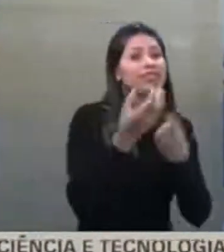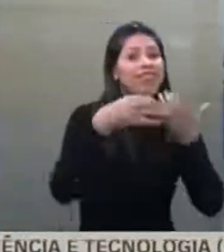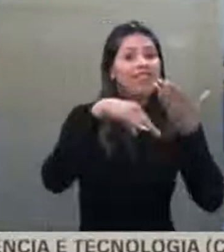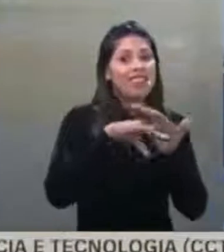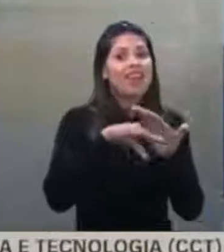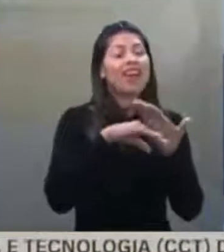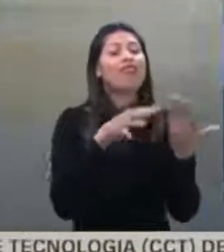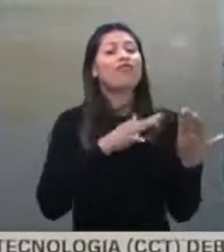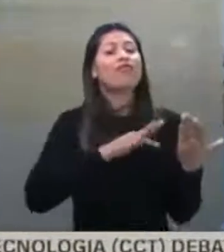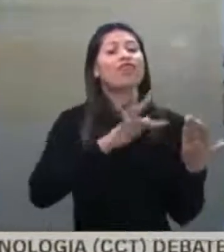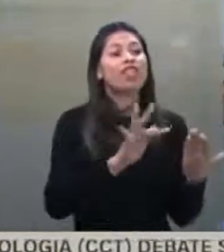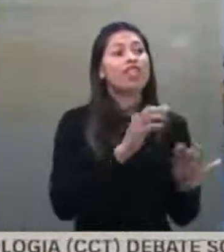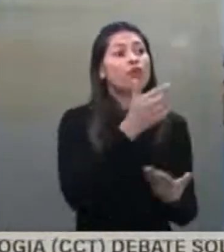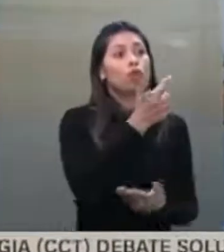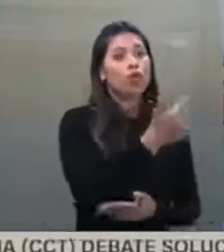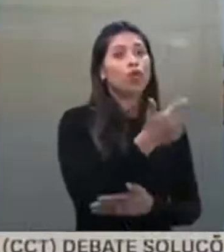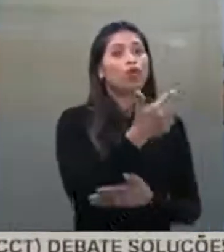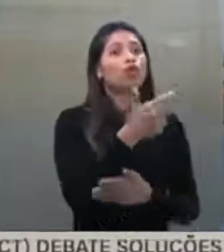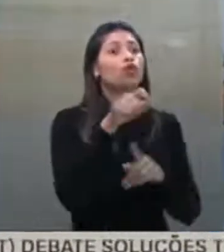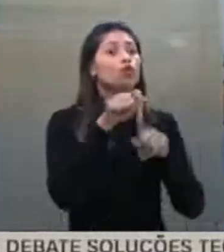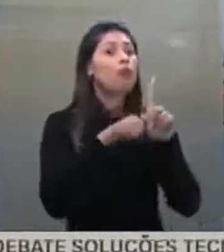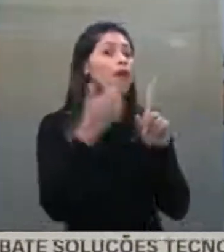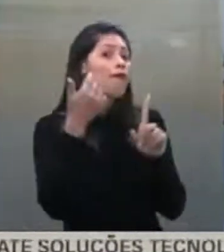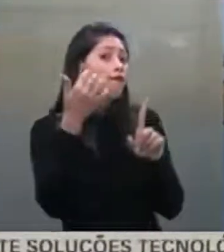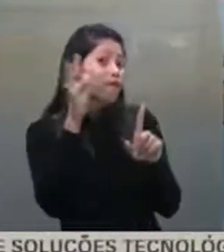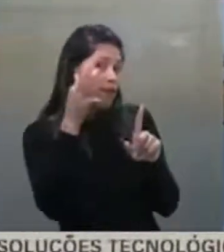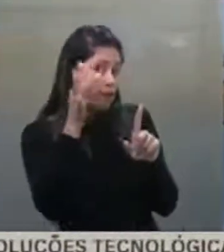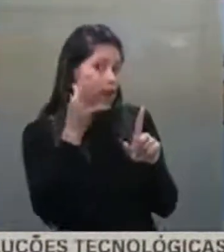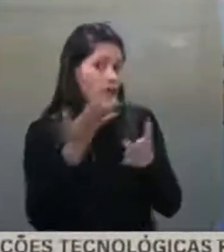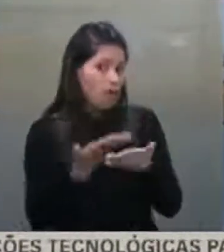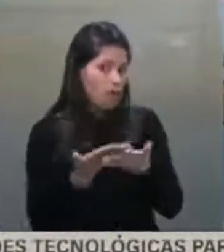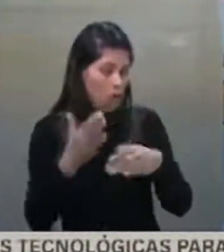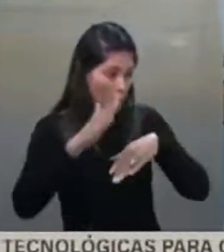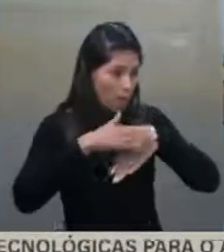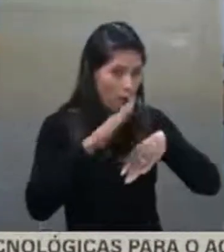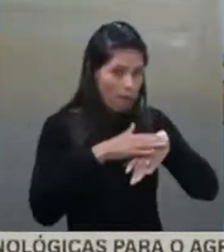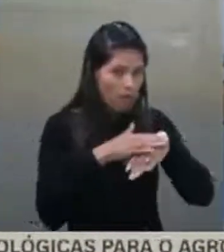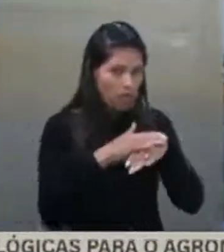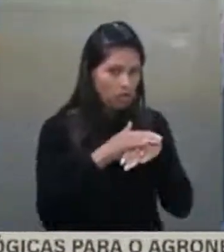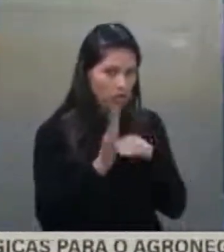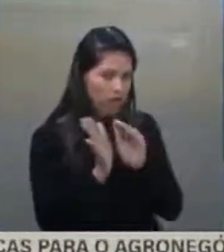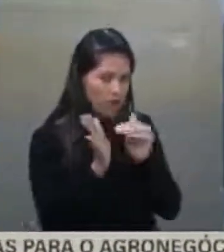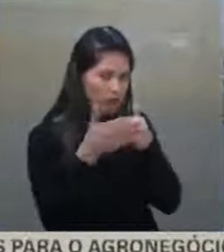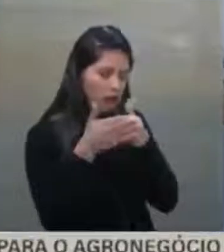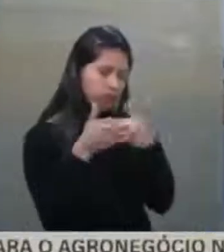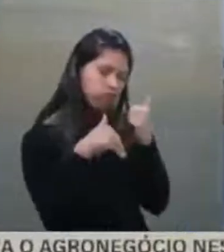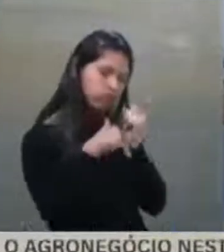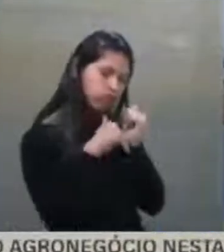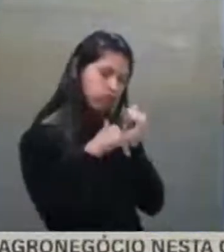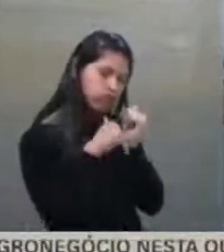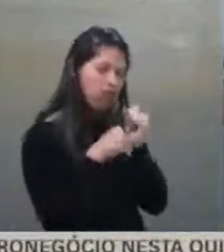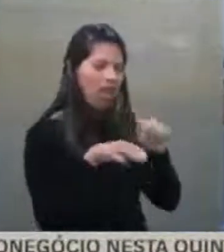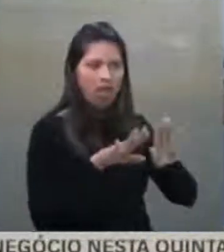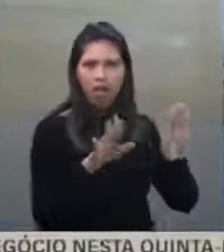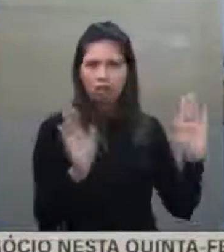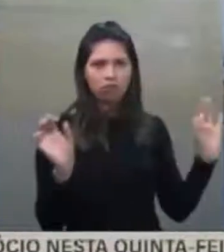disse que era hora de acabar com os segredismos nessa casa. Eu lhe faço um apelo